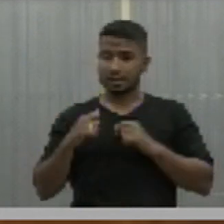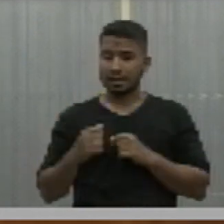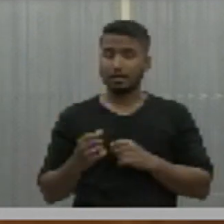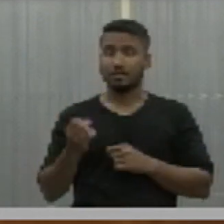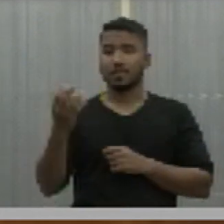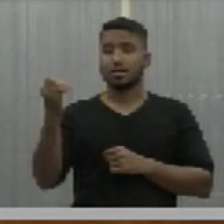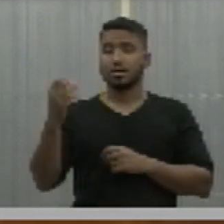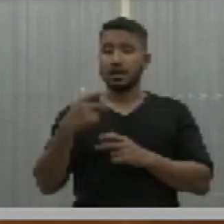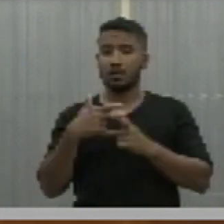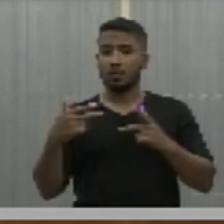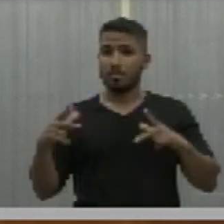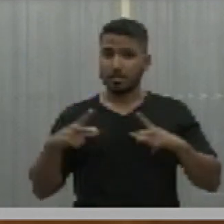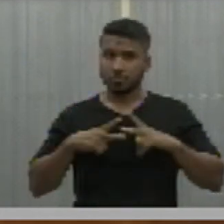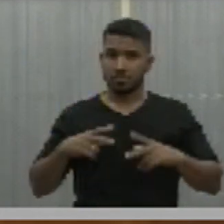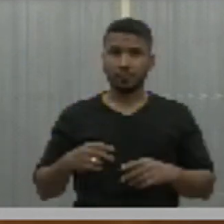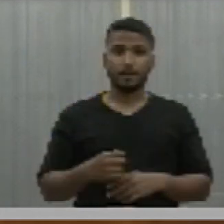aqui